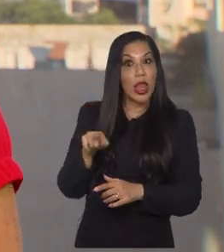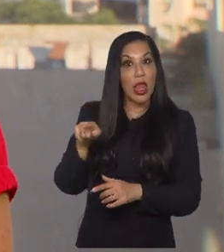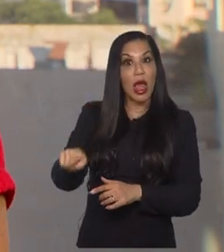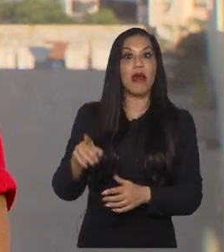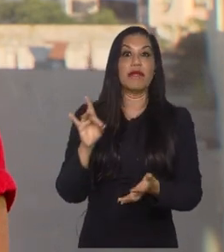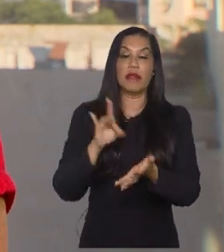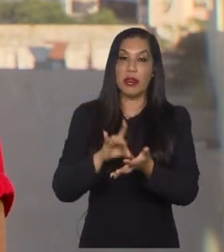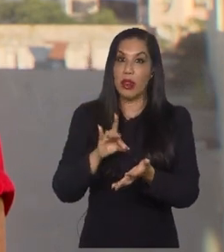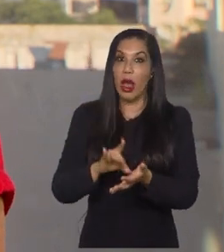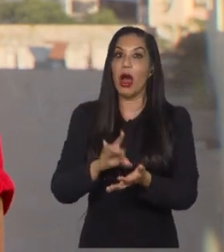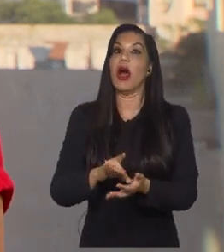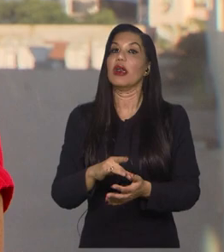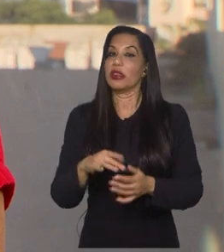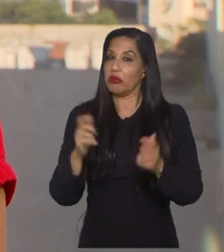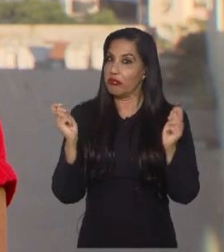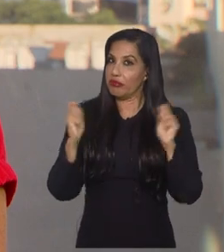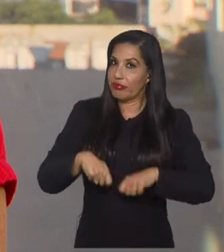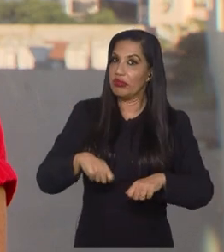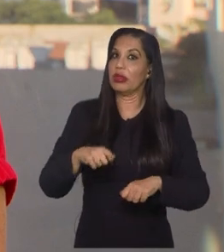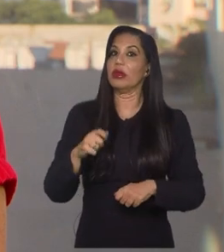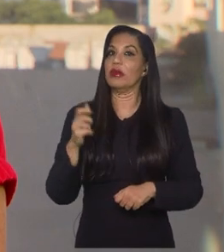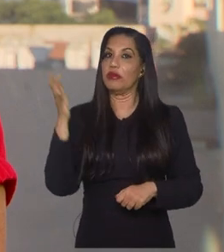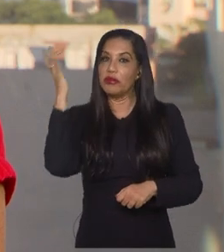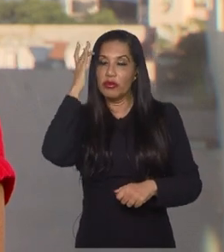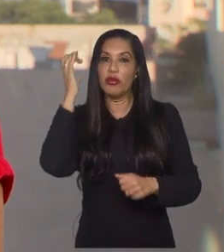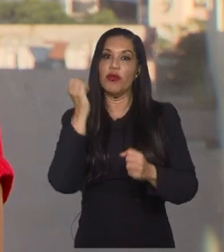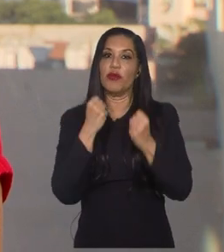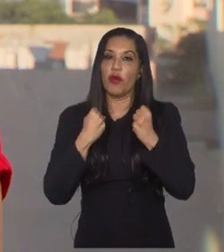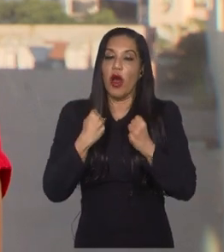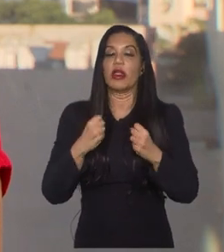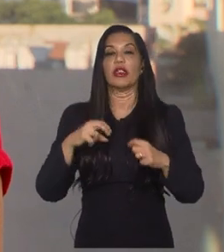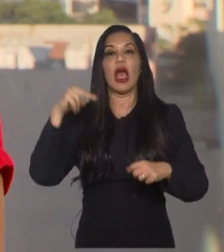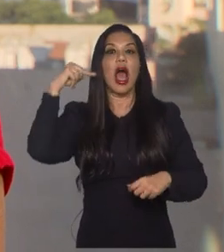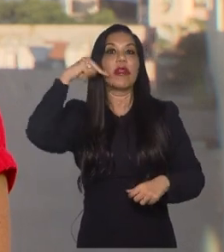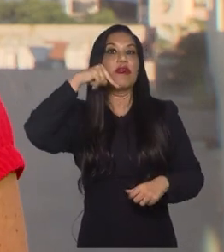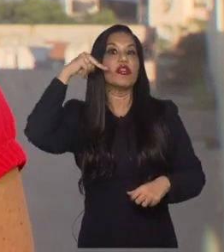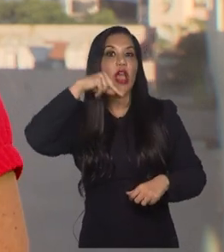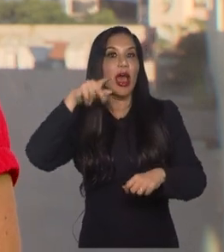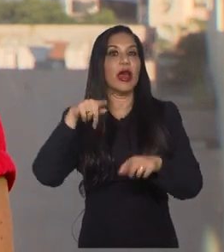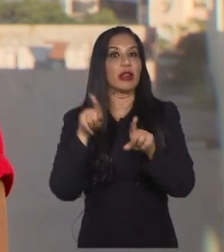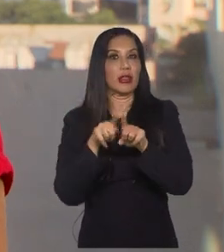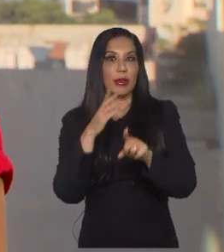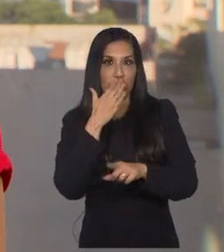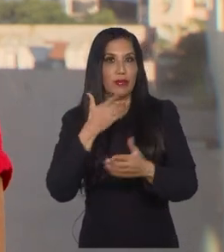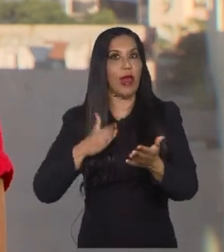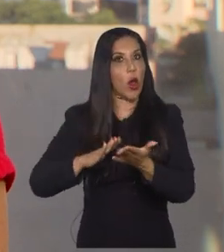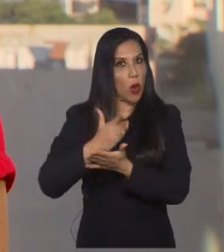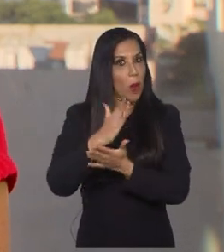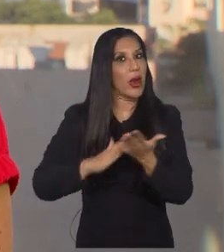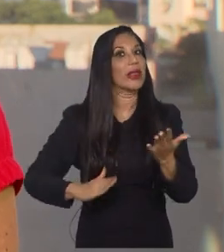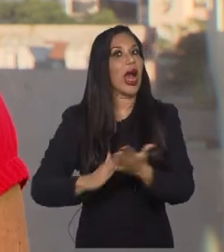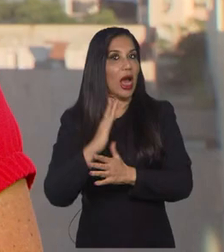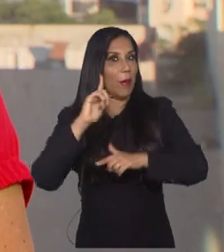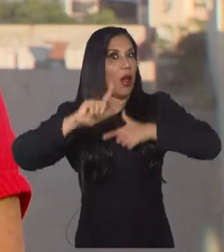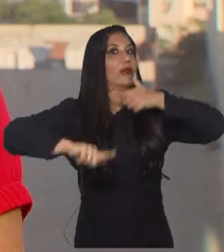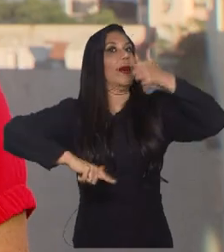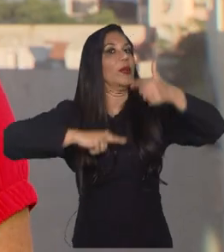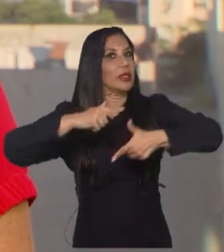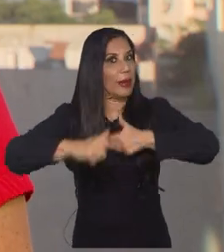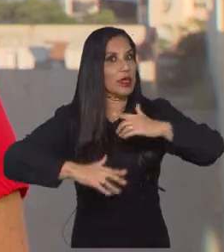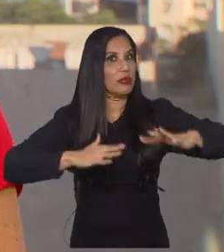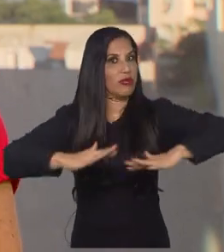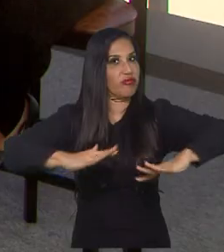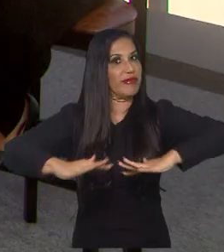estarmos aí prestando atenção, e a Nigéria, sem dúvida, vai também buscar incomodar. Vocês estavam falando também